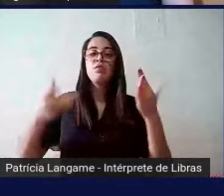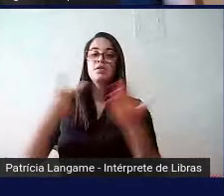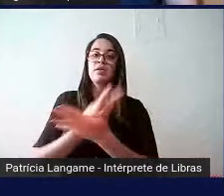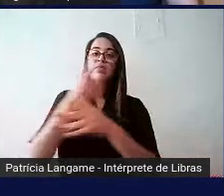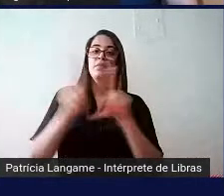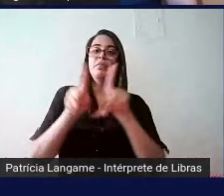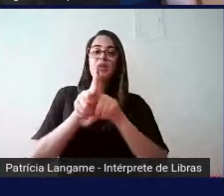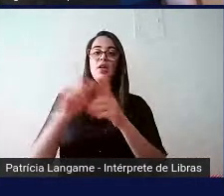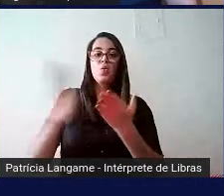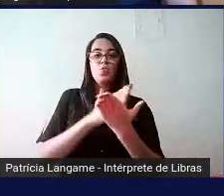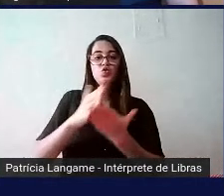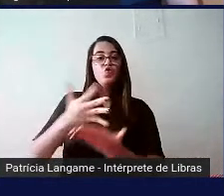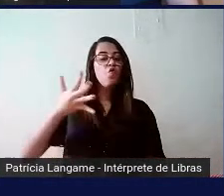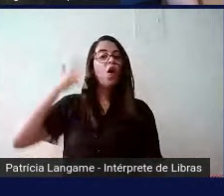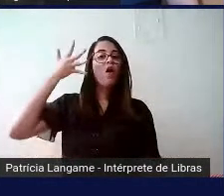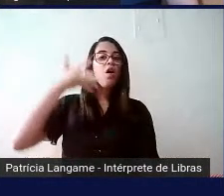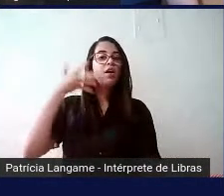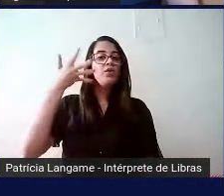fóruns,